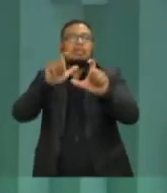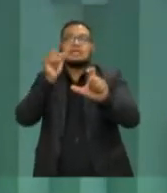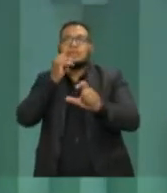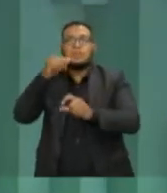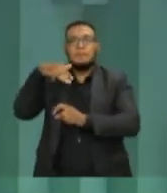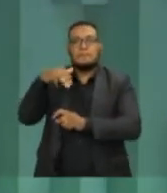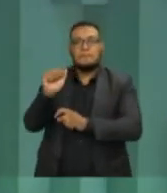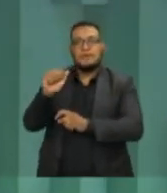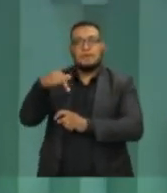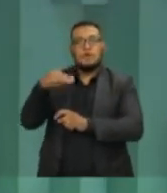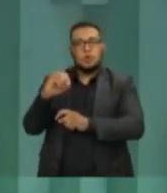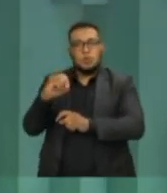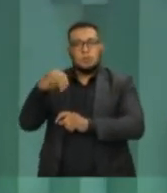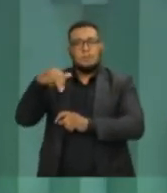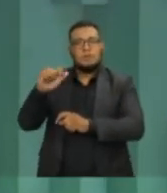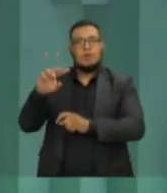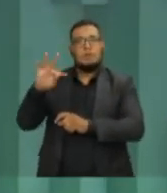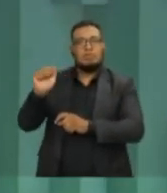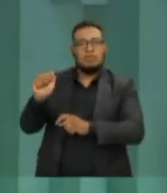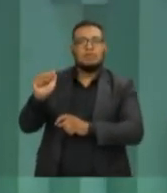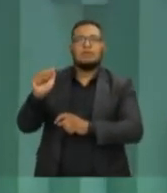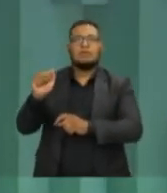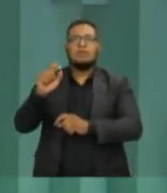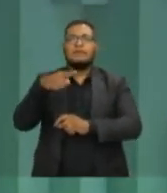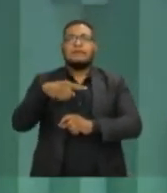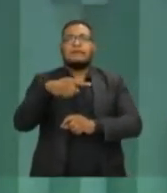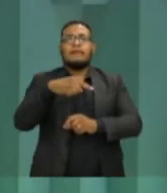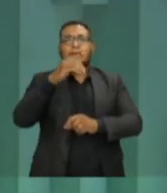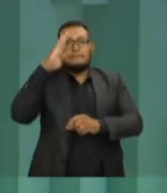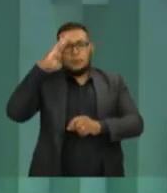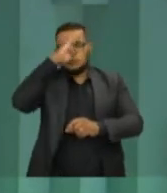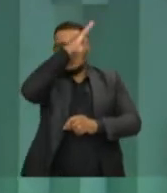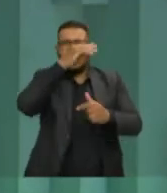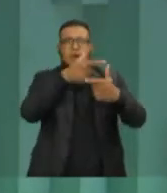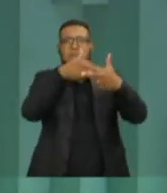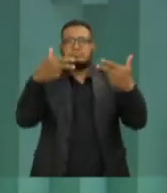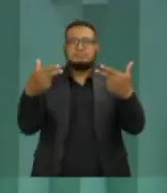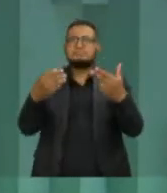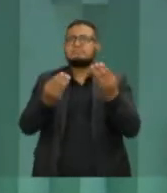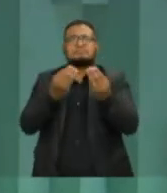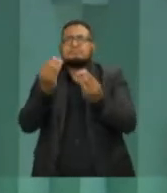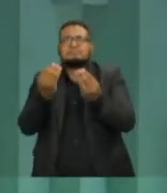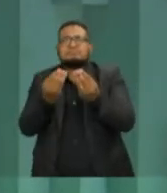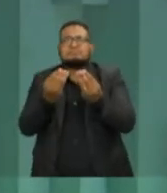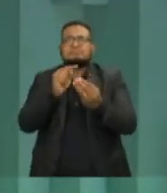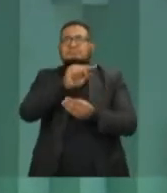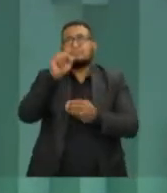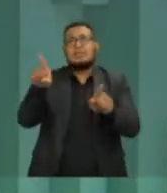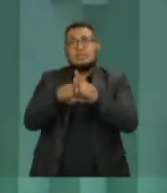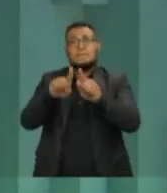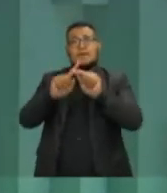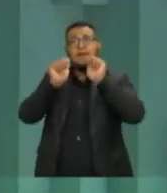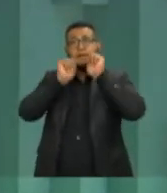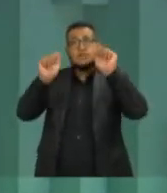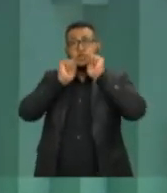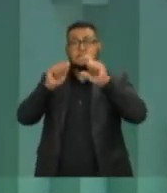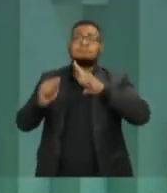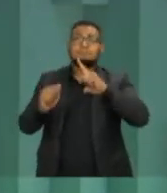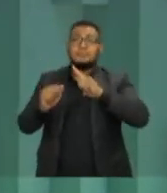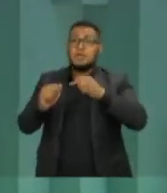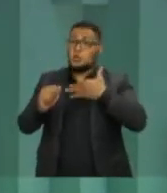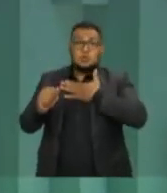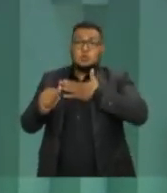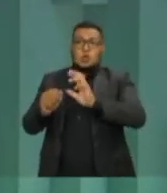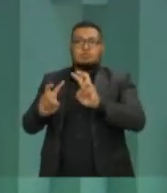sua filha, do Bolsonaro com o Damares, é muito inverdade. Então, inclusive com a assessoria de Zé Carlos Graça. Eu não gosto de falar isso,